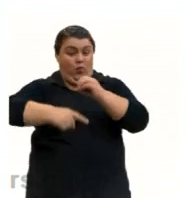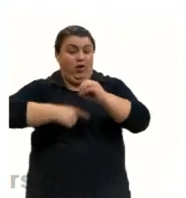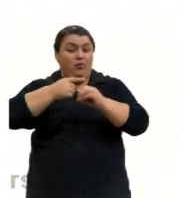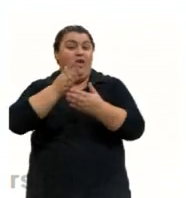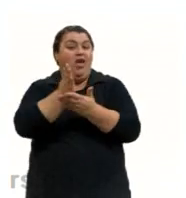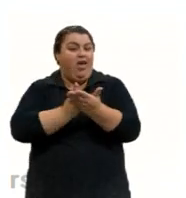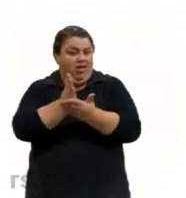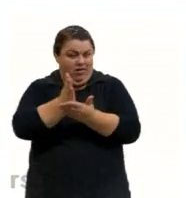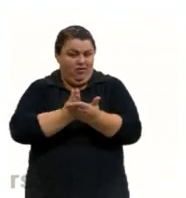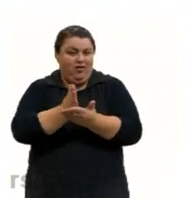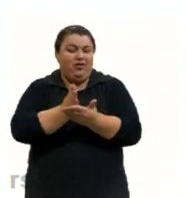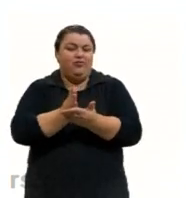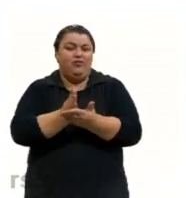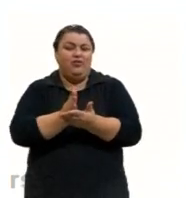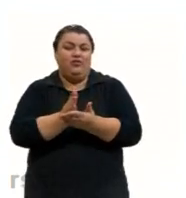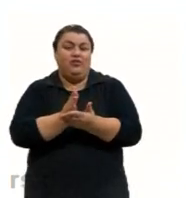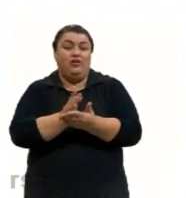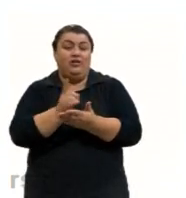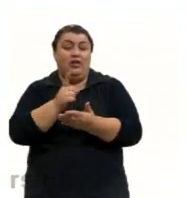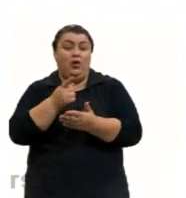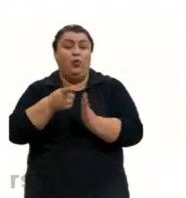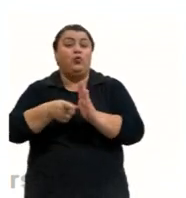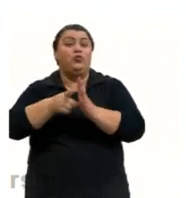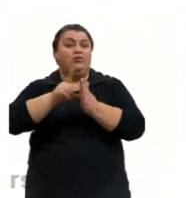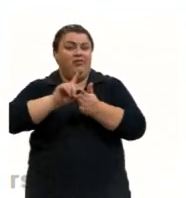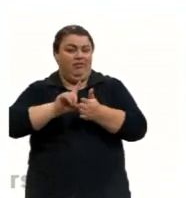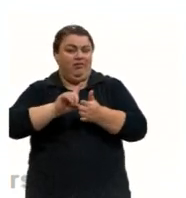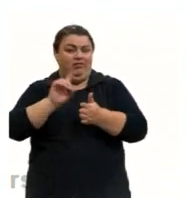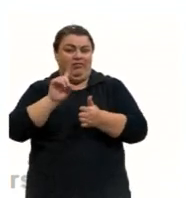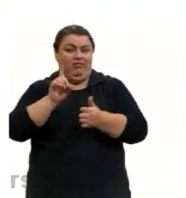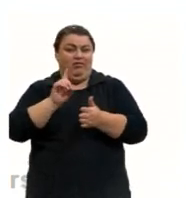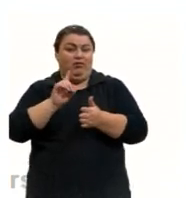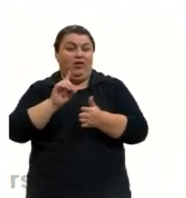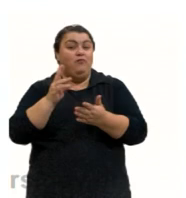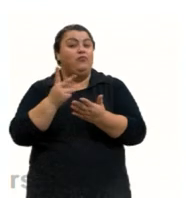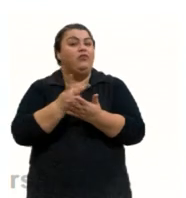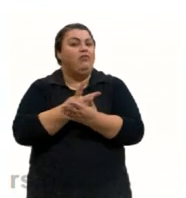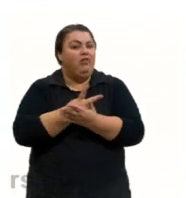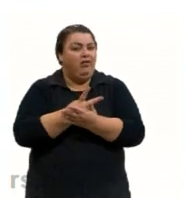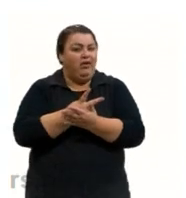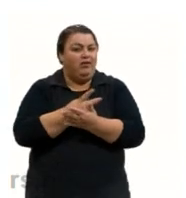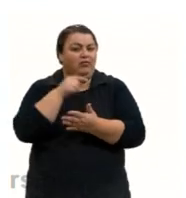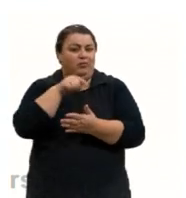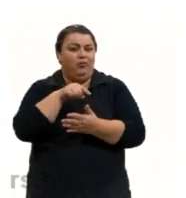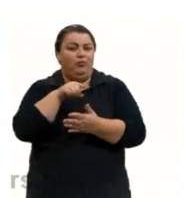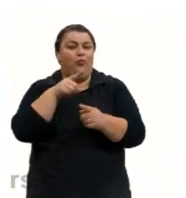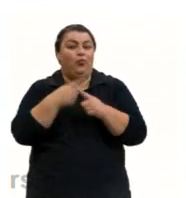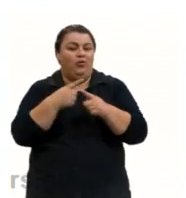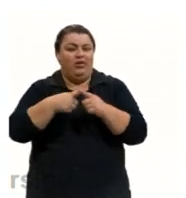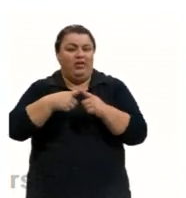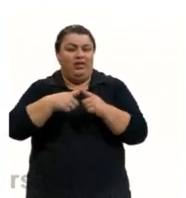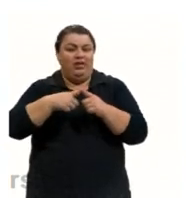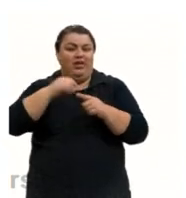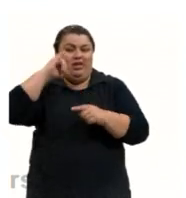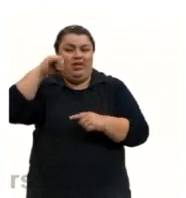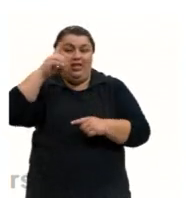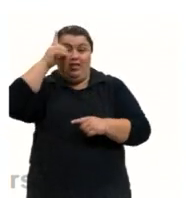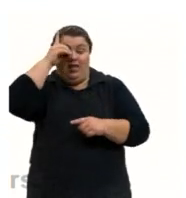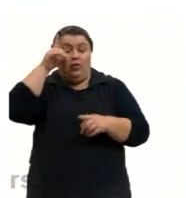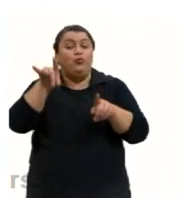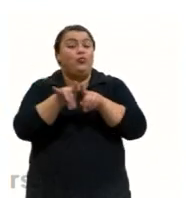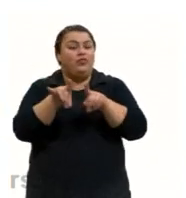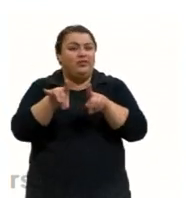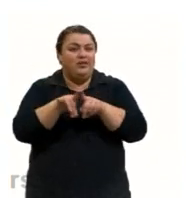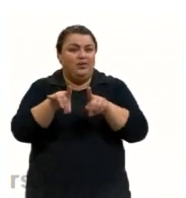.C. não estavam tão errados, porque Dalton também acreditava nisso, através dos experimentos, né, que o átomo era maciço,